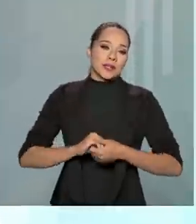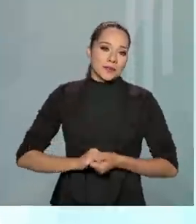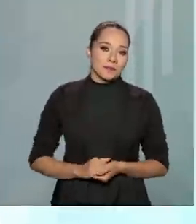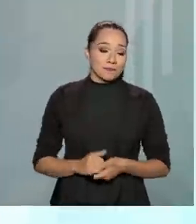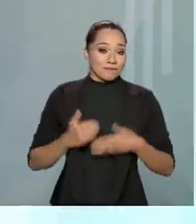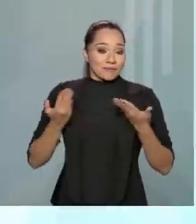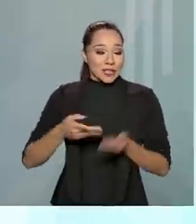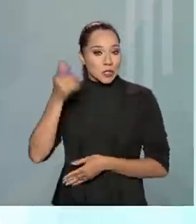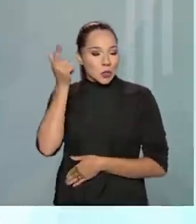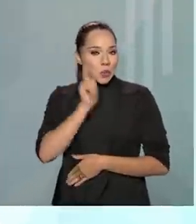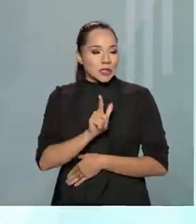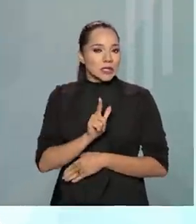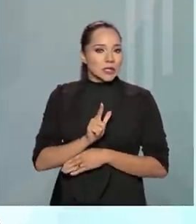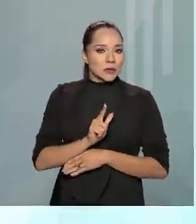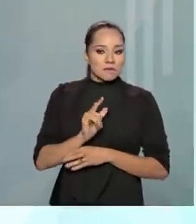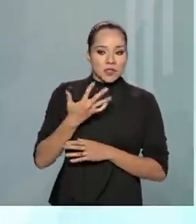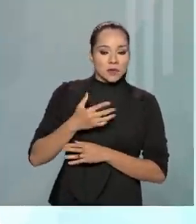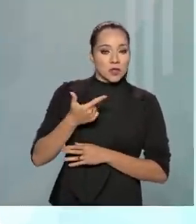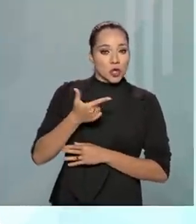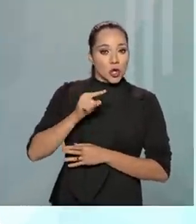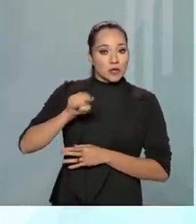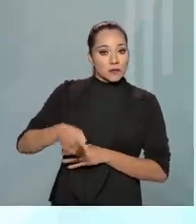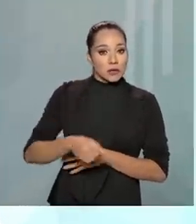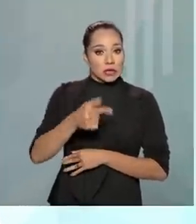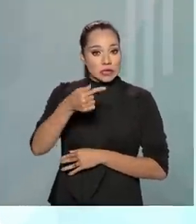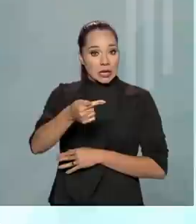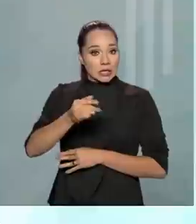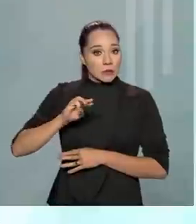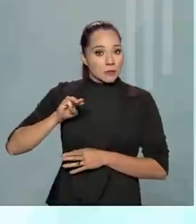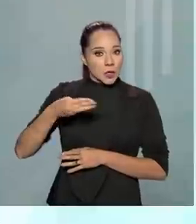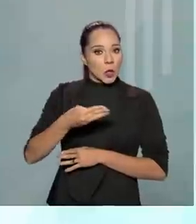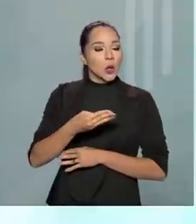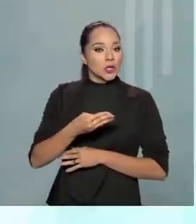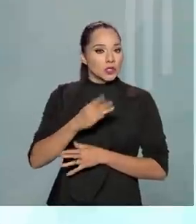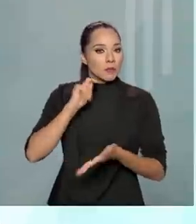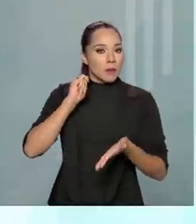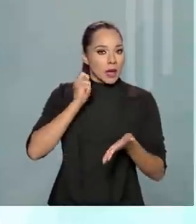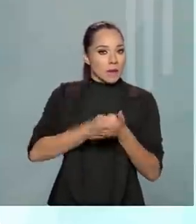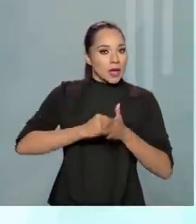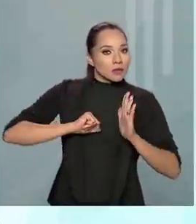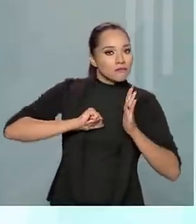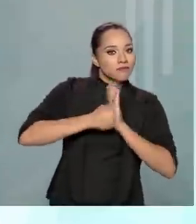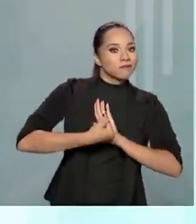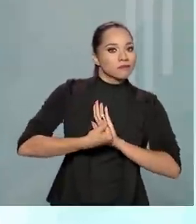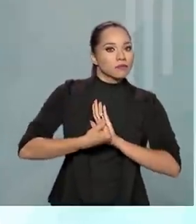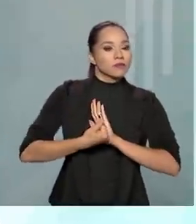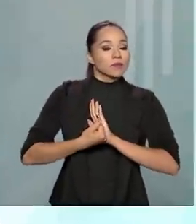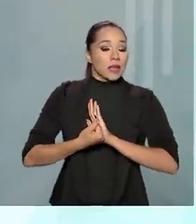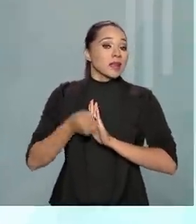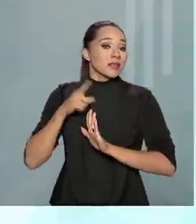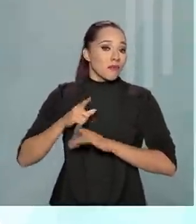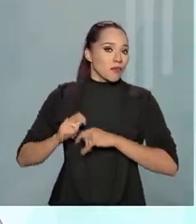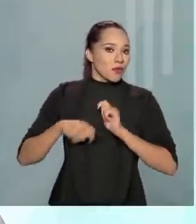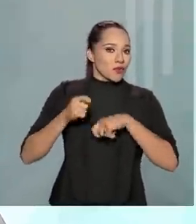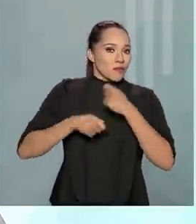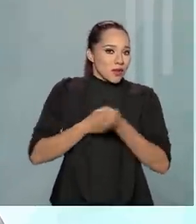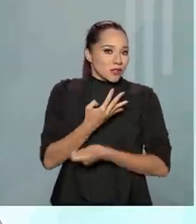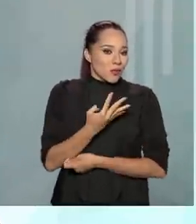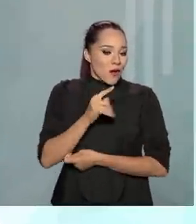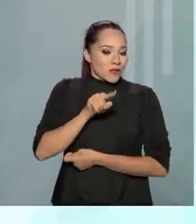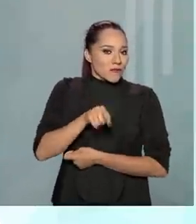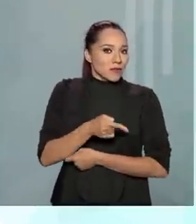Nós conseguimos barrar cerca de 2,7 milhões de pagamentos, ou de beneficiários, o que gerou uma economia de 4